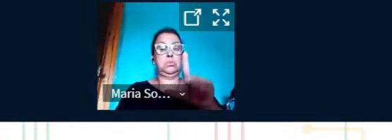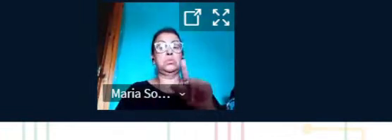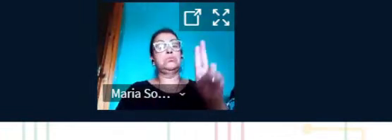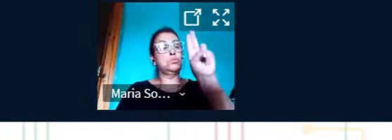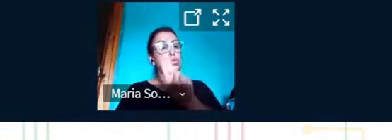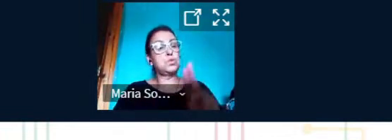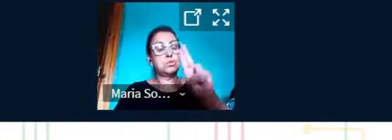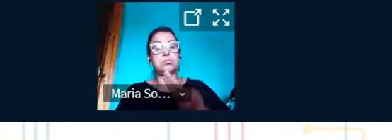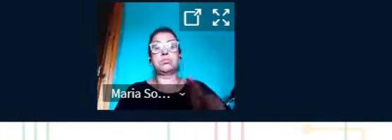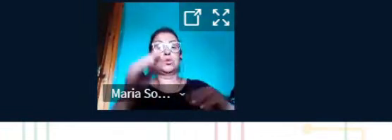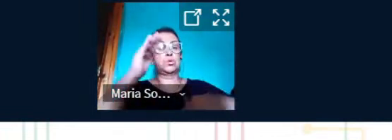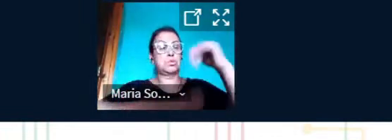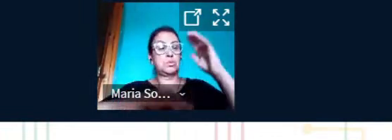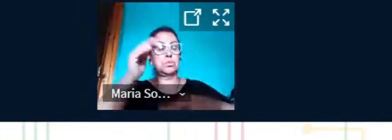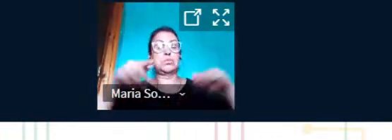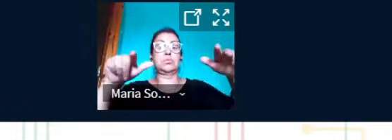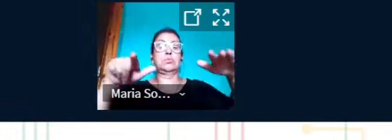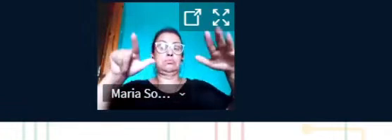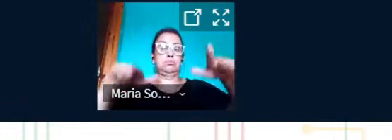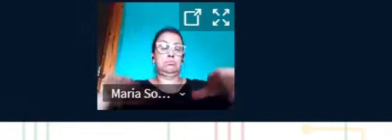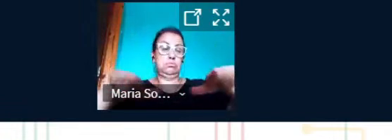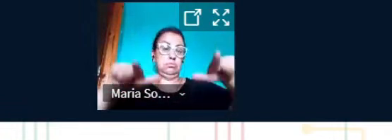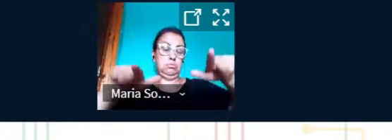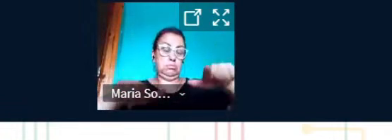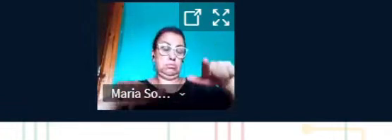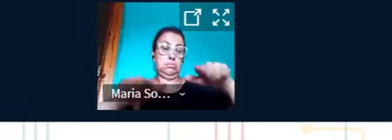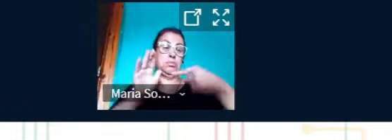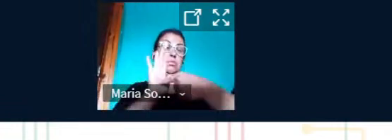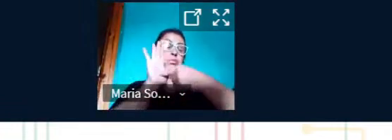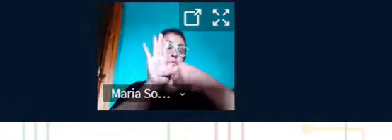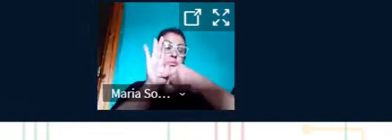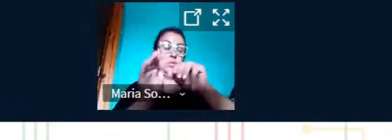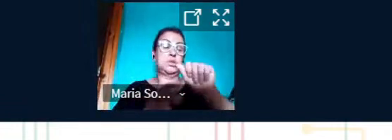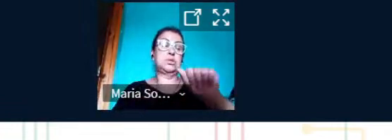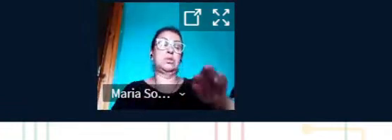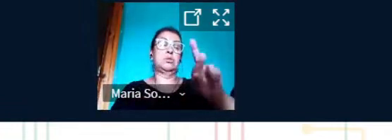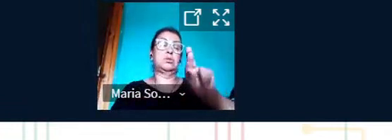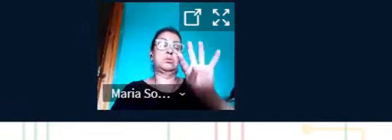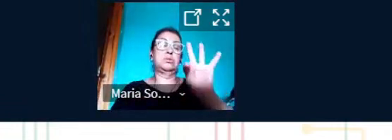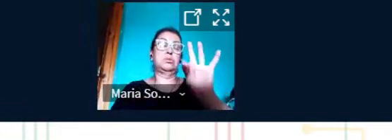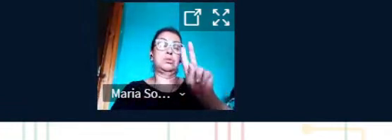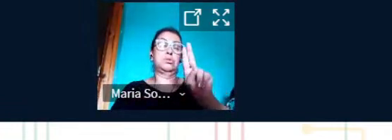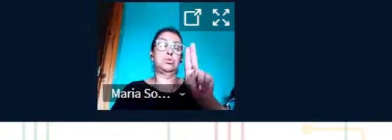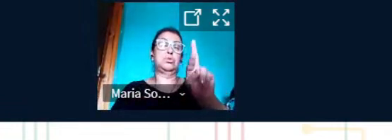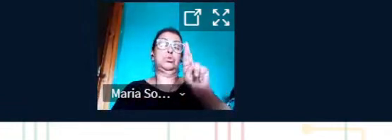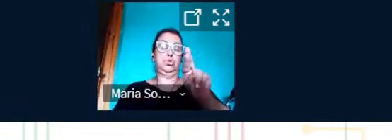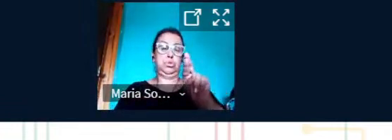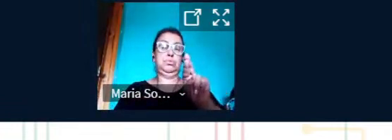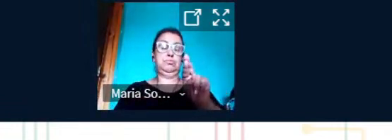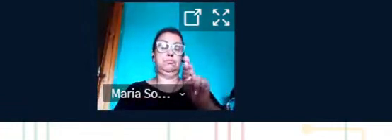Apresentador, Arthur Lopes Ramos. Orientadora, professora Vanessa Bozenbecker.